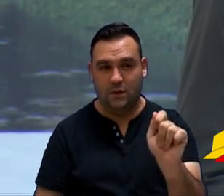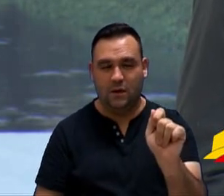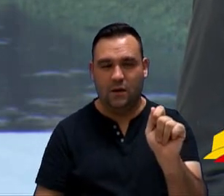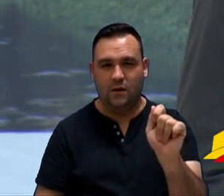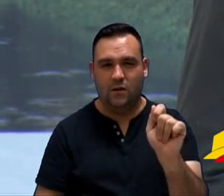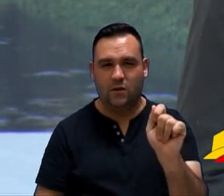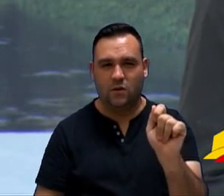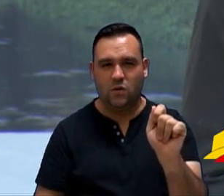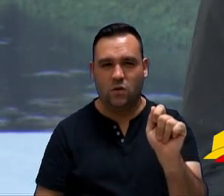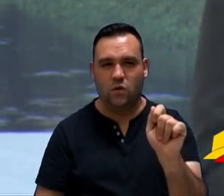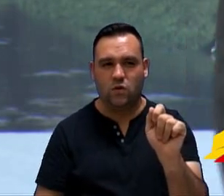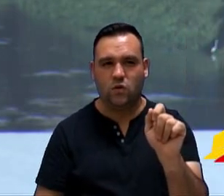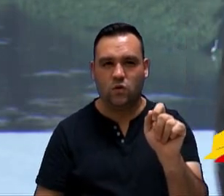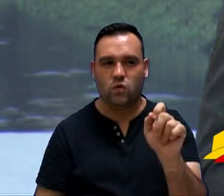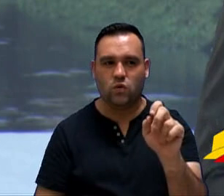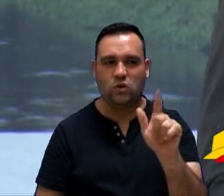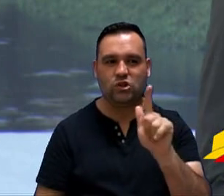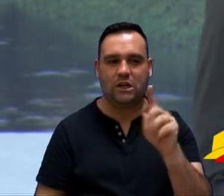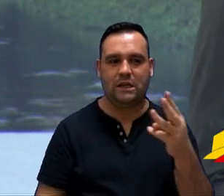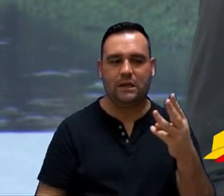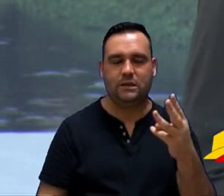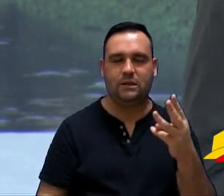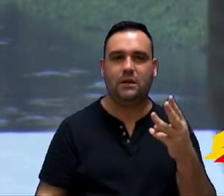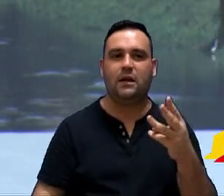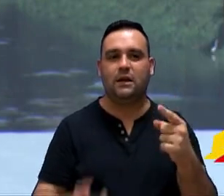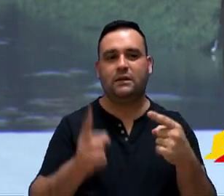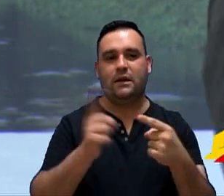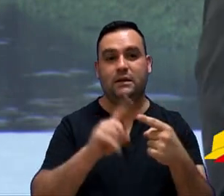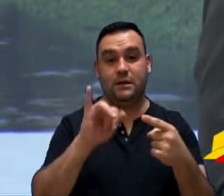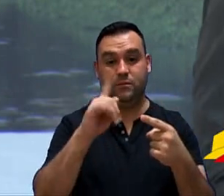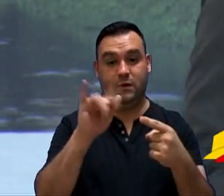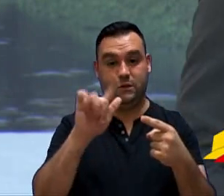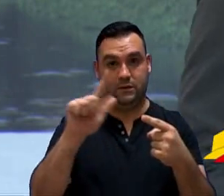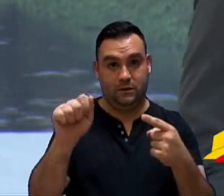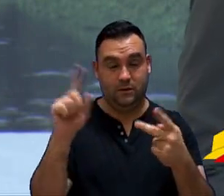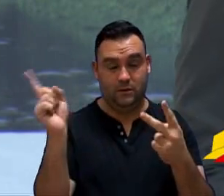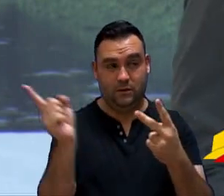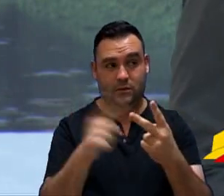e o Sorocaba G3 também. Então, temos Ipatinga,